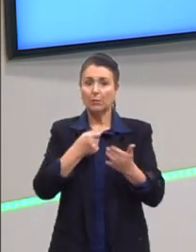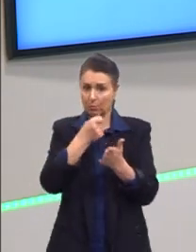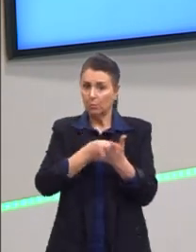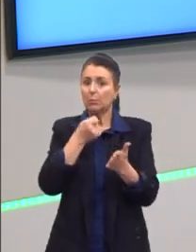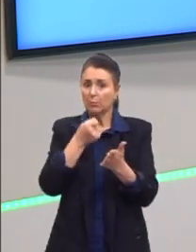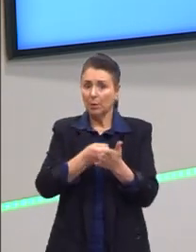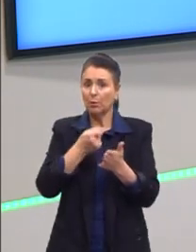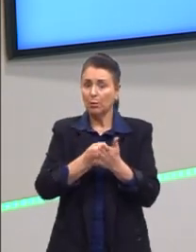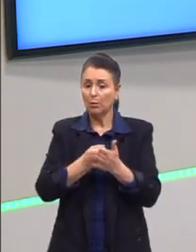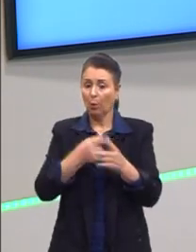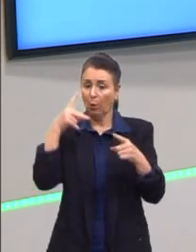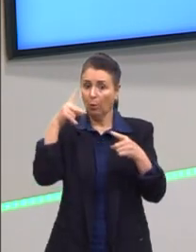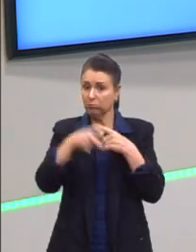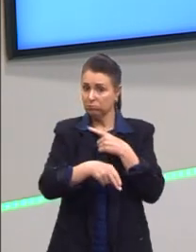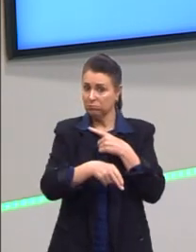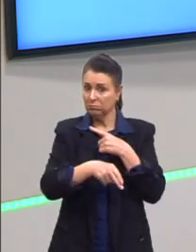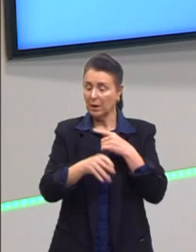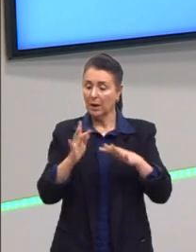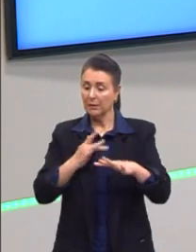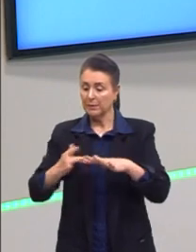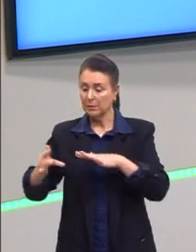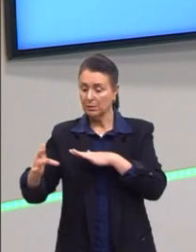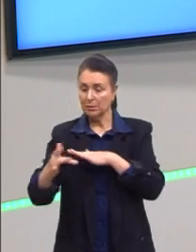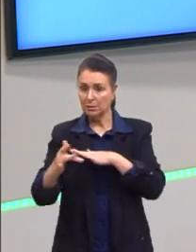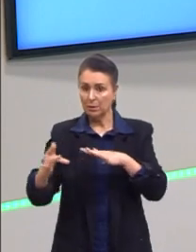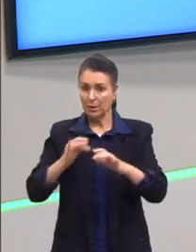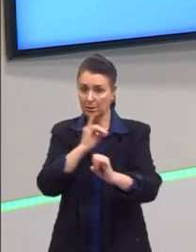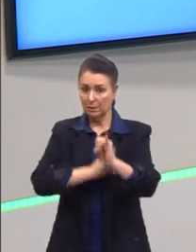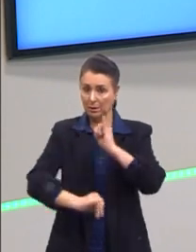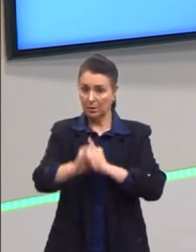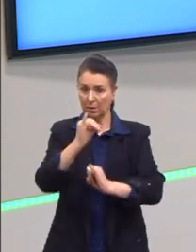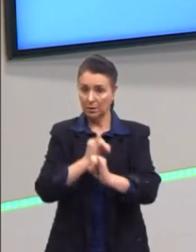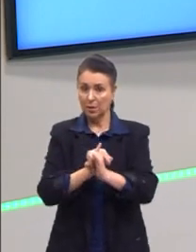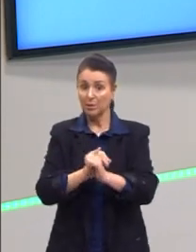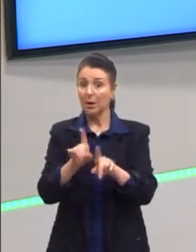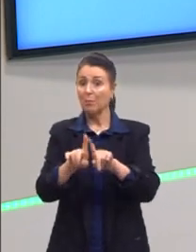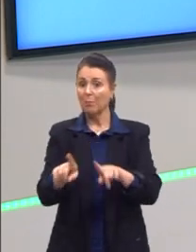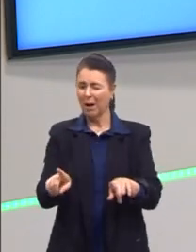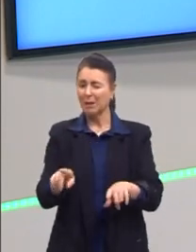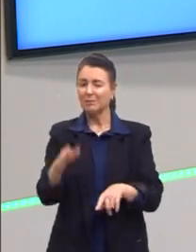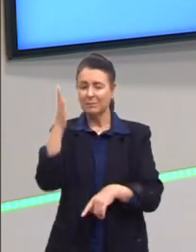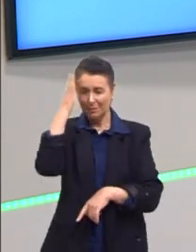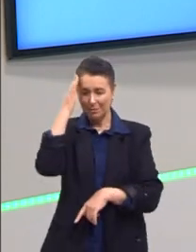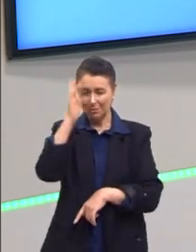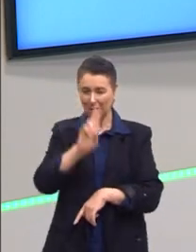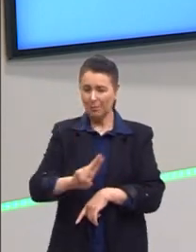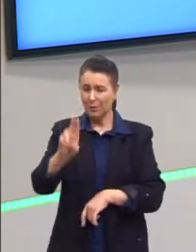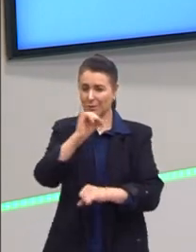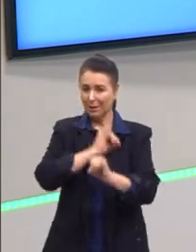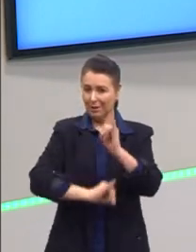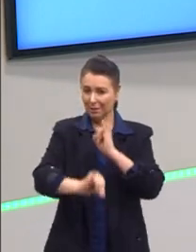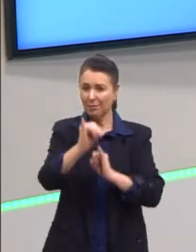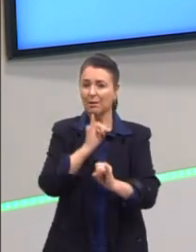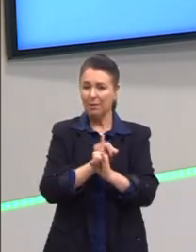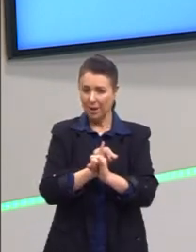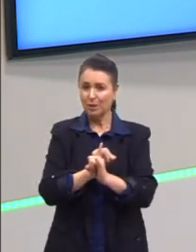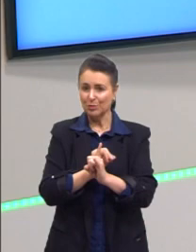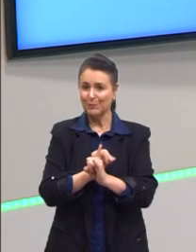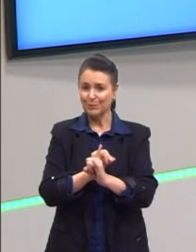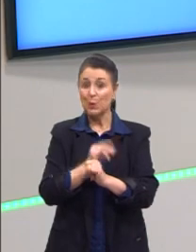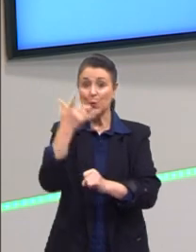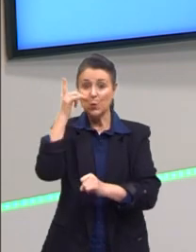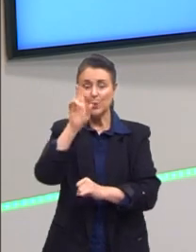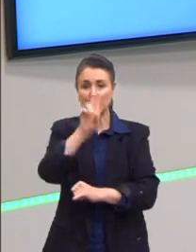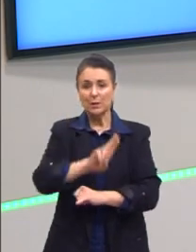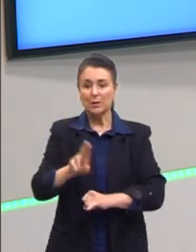barrar isso aí, mas as pessoas que entendem um pouco mais de internet, que são os hackers, conseguiram burlar. E as